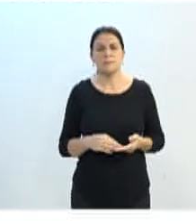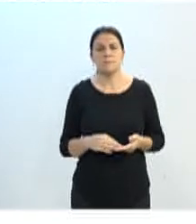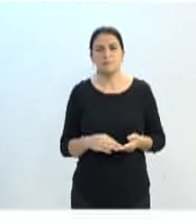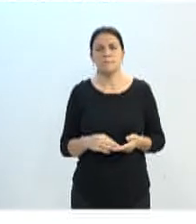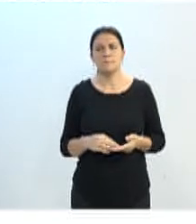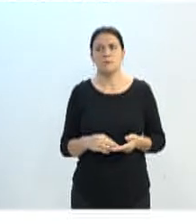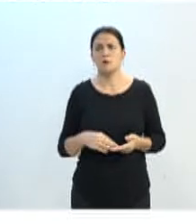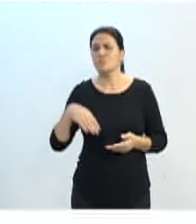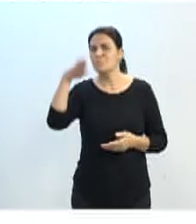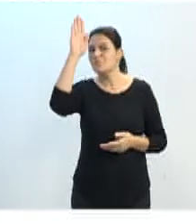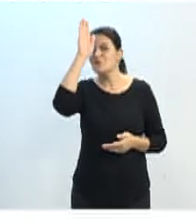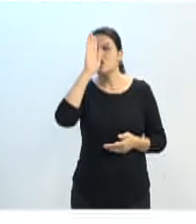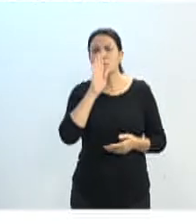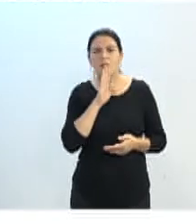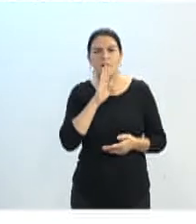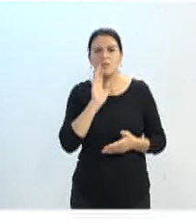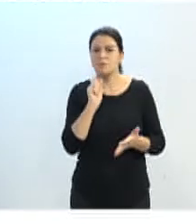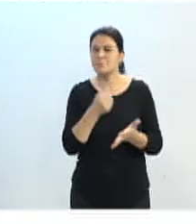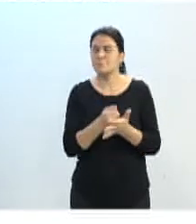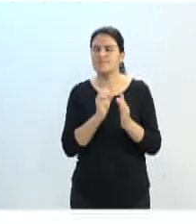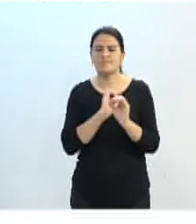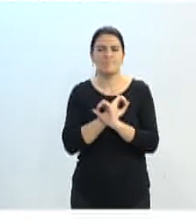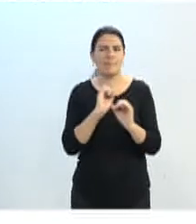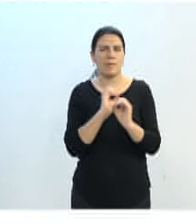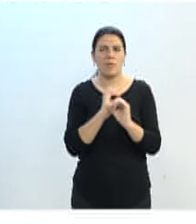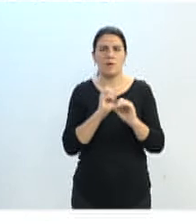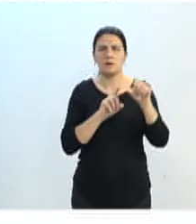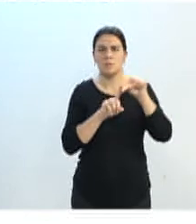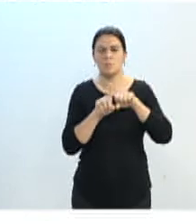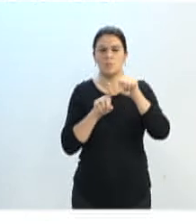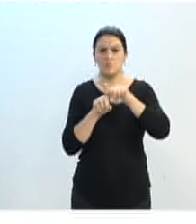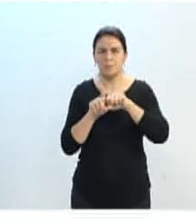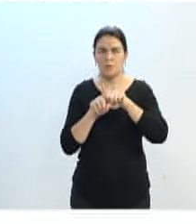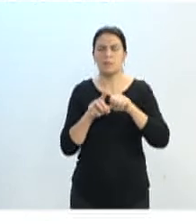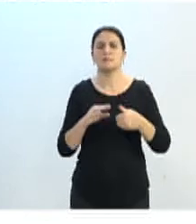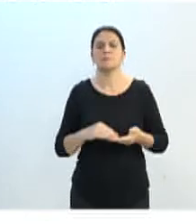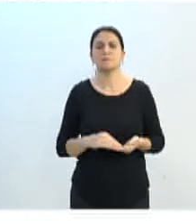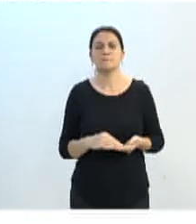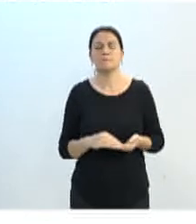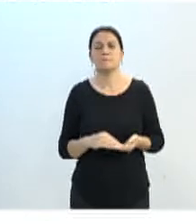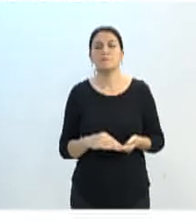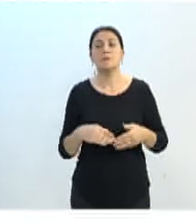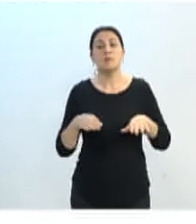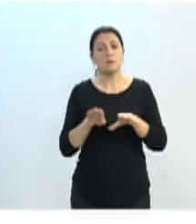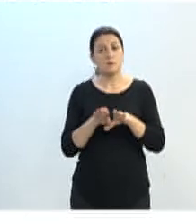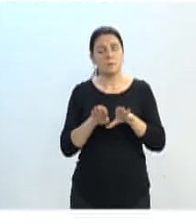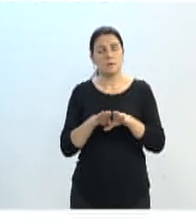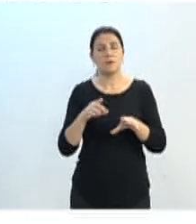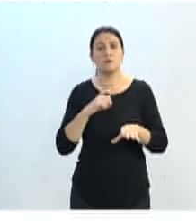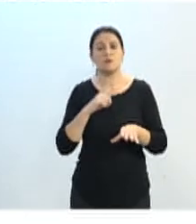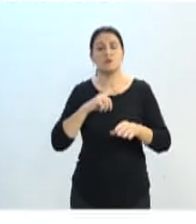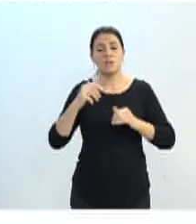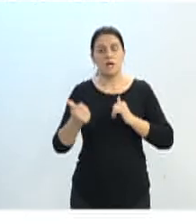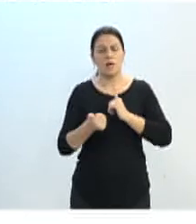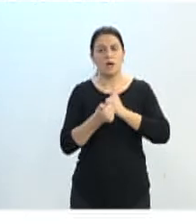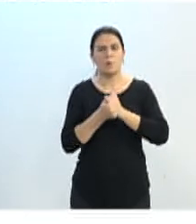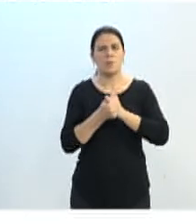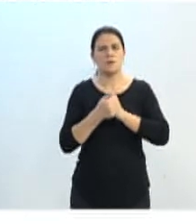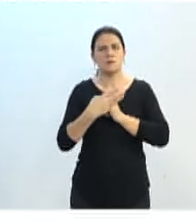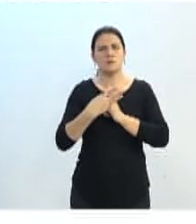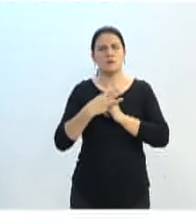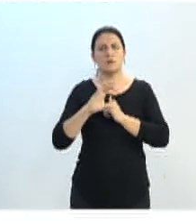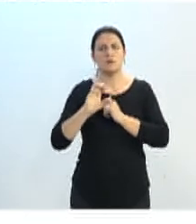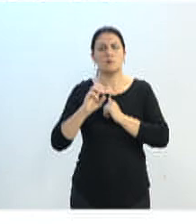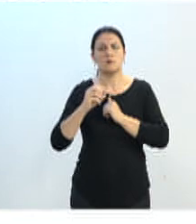totalmente gratuitos. Isso é importante destacar. E, além disso, temos o apoio de R$ 400,00